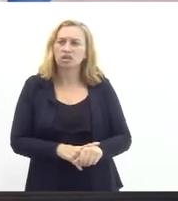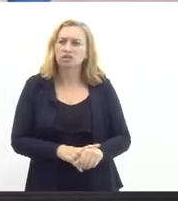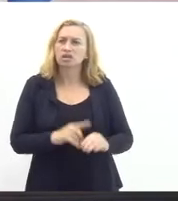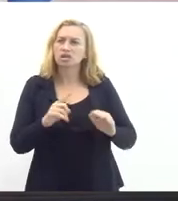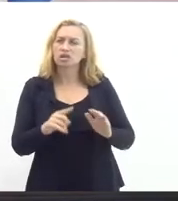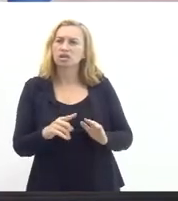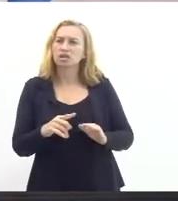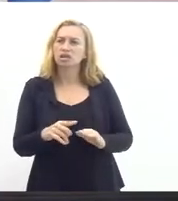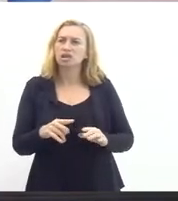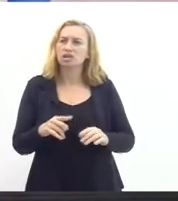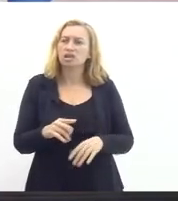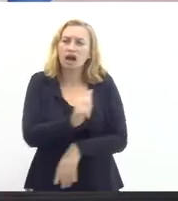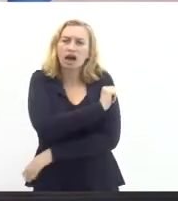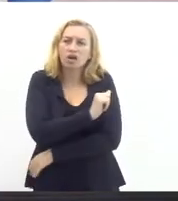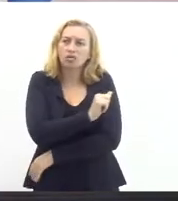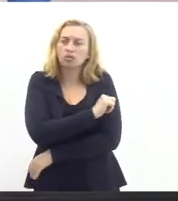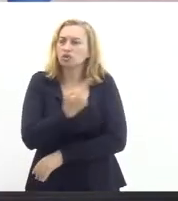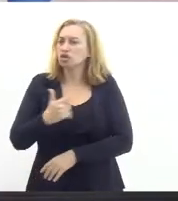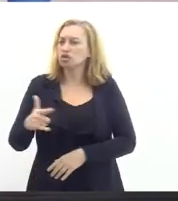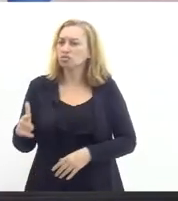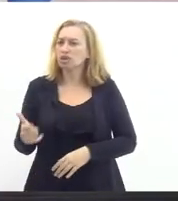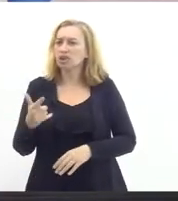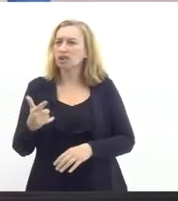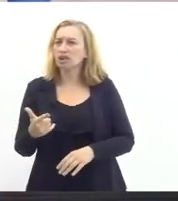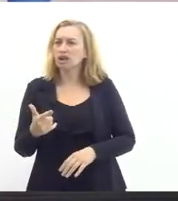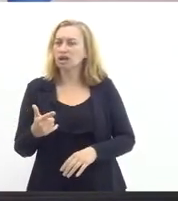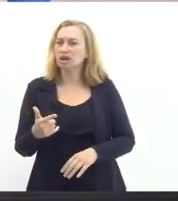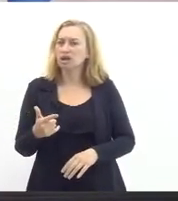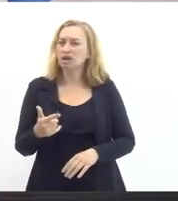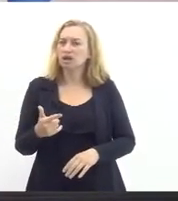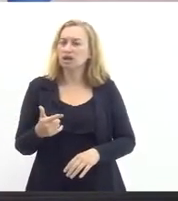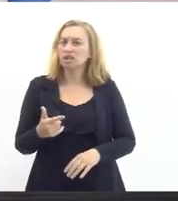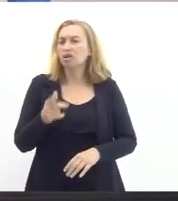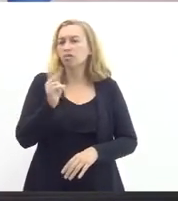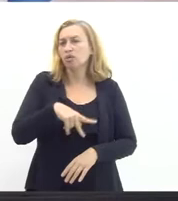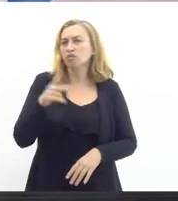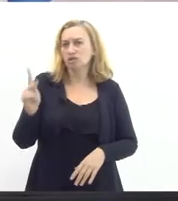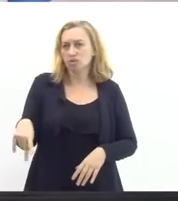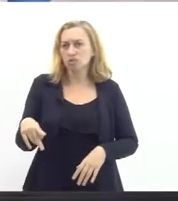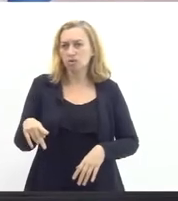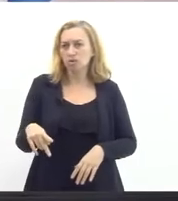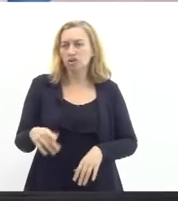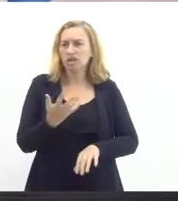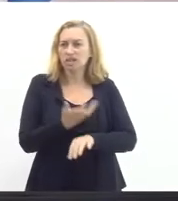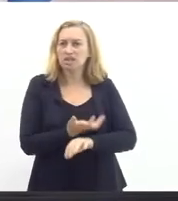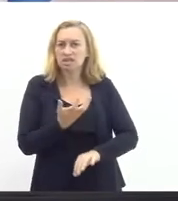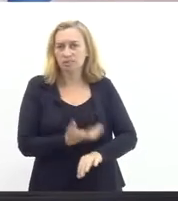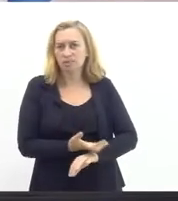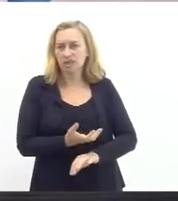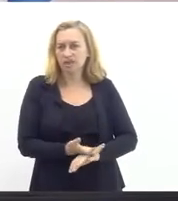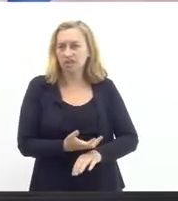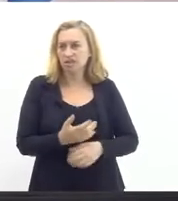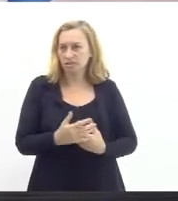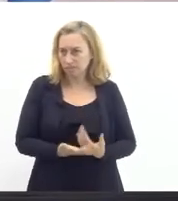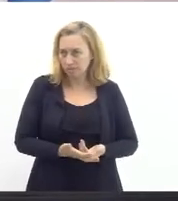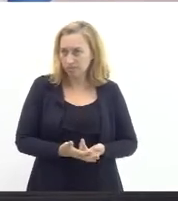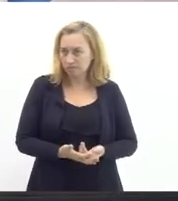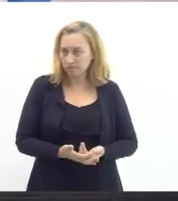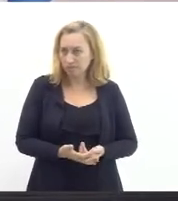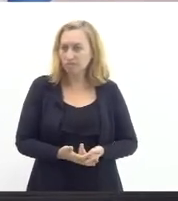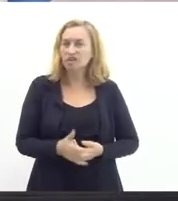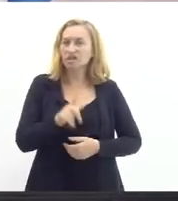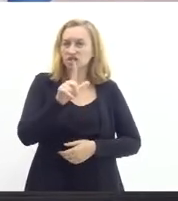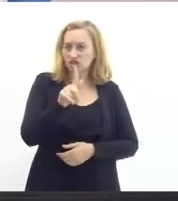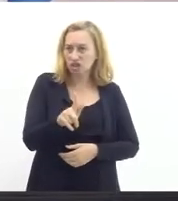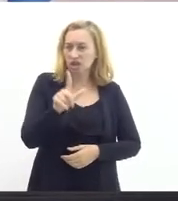sem aula de nenhuma disciplina no estágio atual que a gente está já no terceiro mês isso é fruto de carências que estão sendo tapadas com GLP